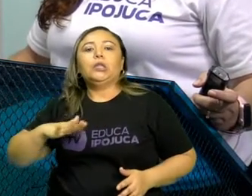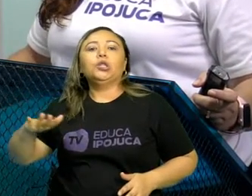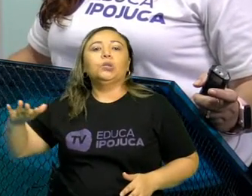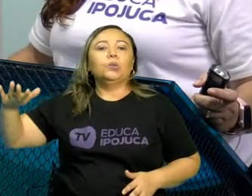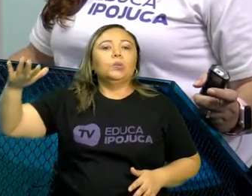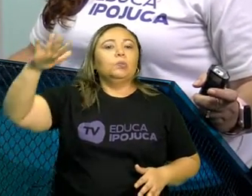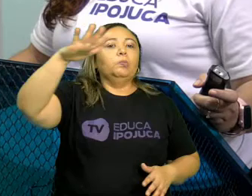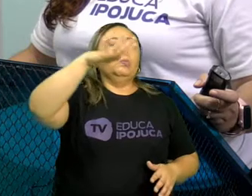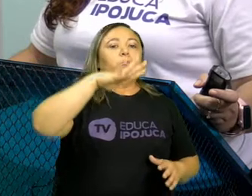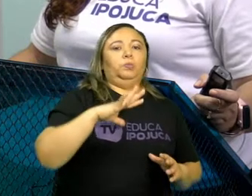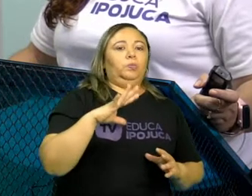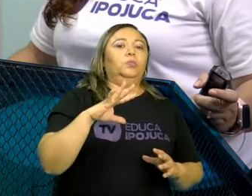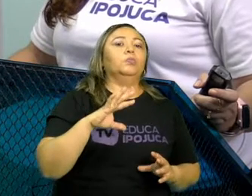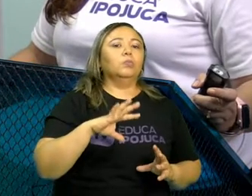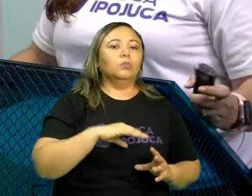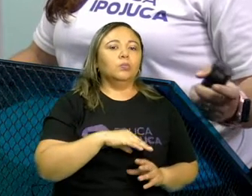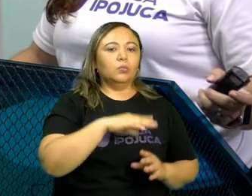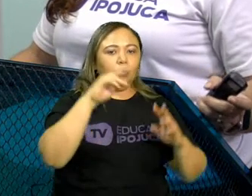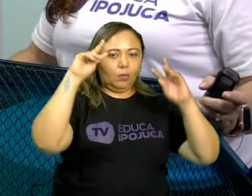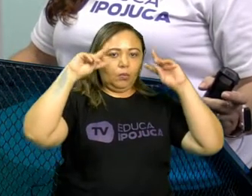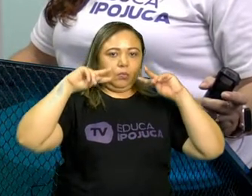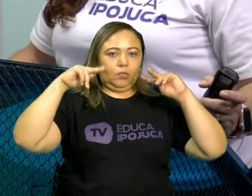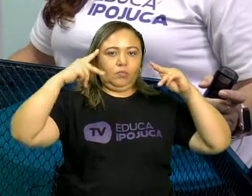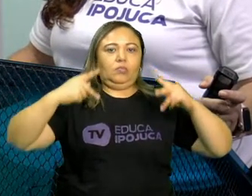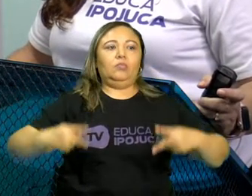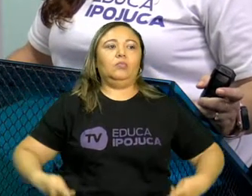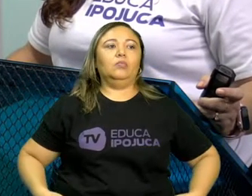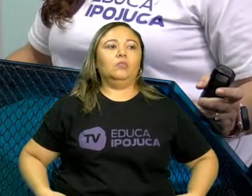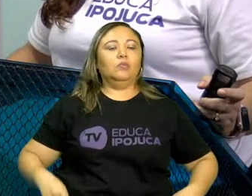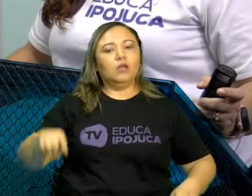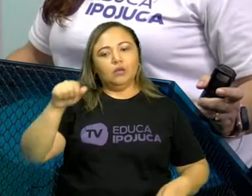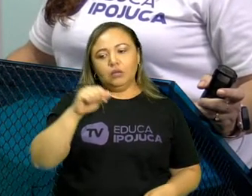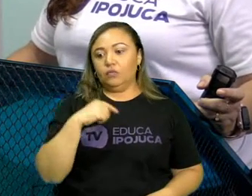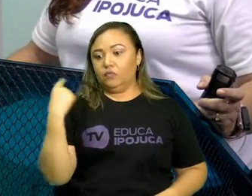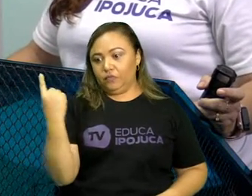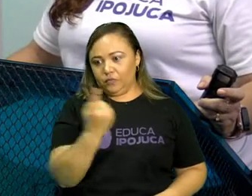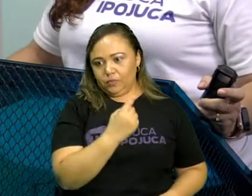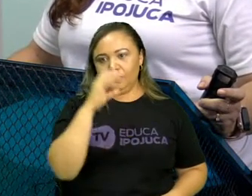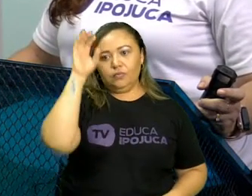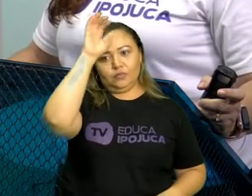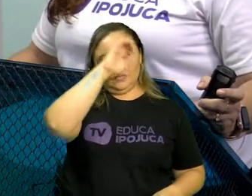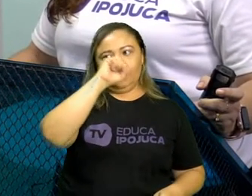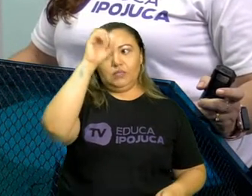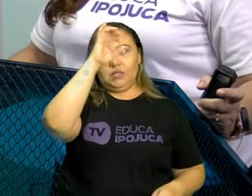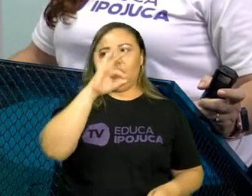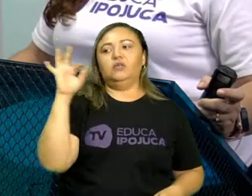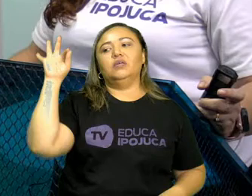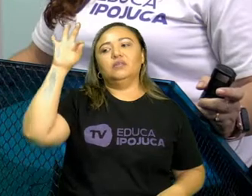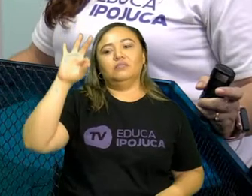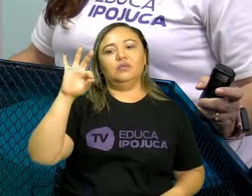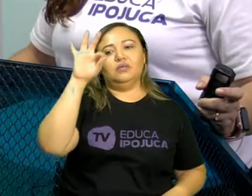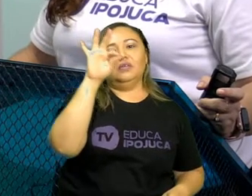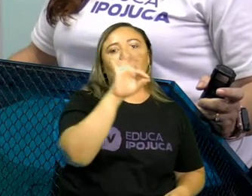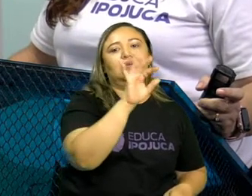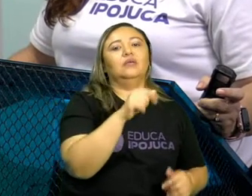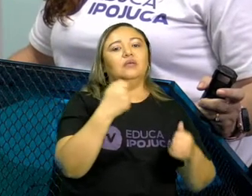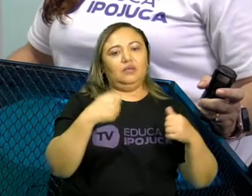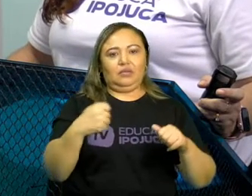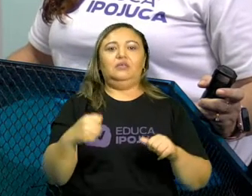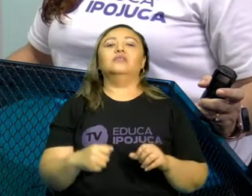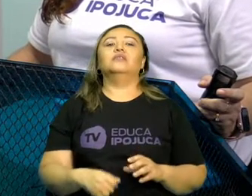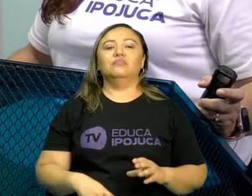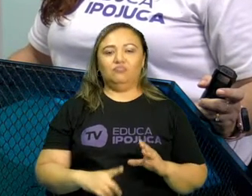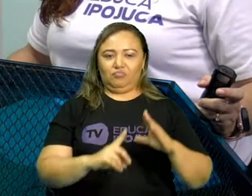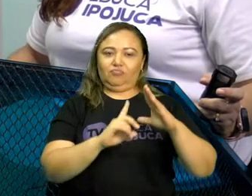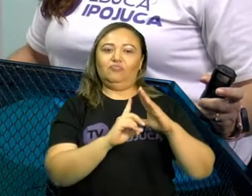vivendo com essa pandemia. Então, vamos aprender com essas abelhinhas, e sabermos que o distanciamento social ainda